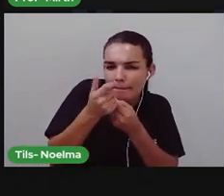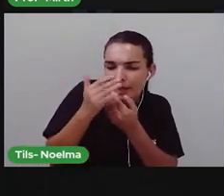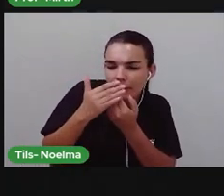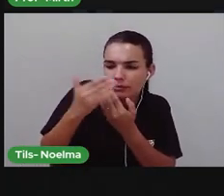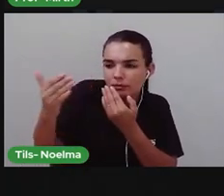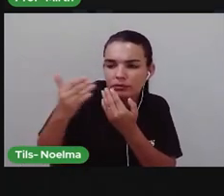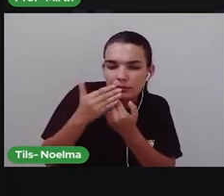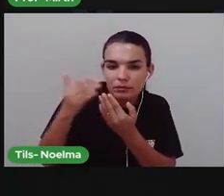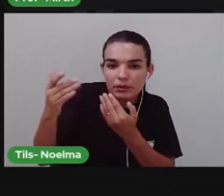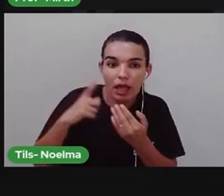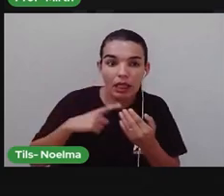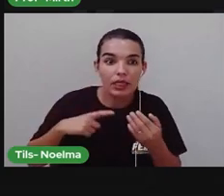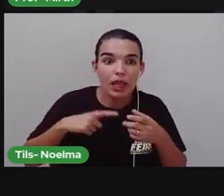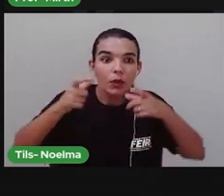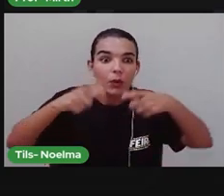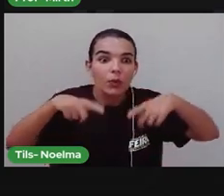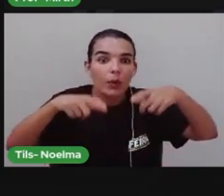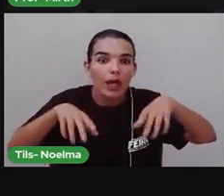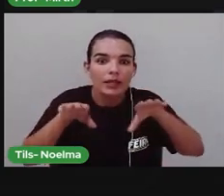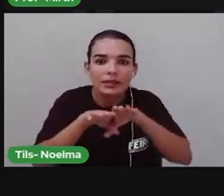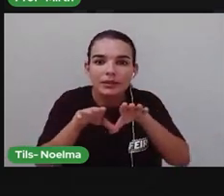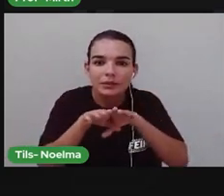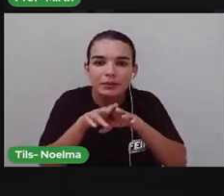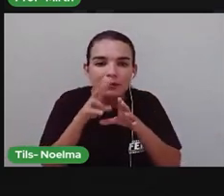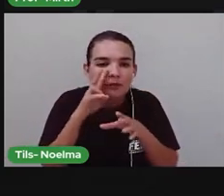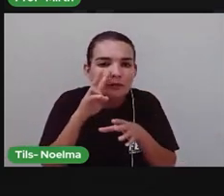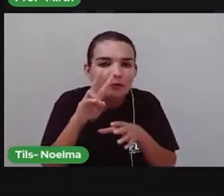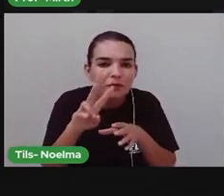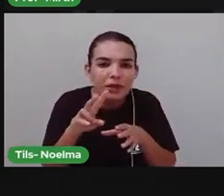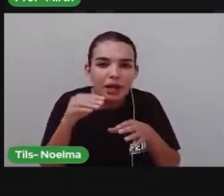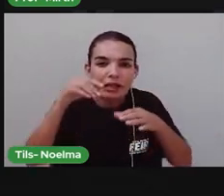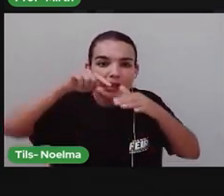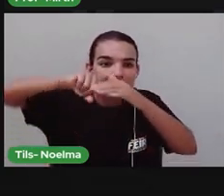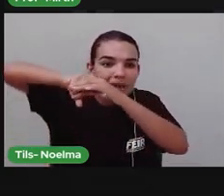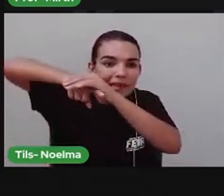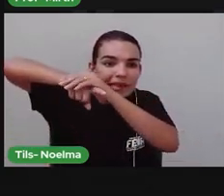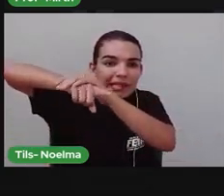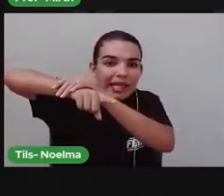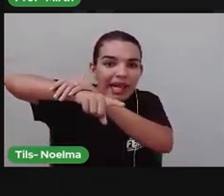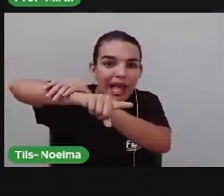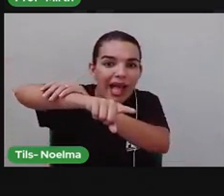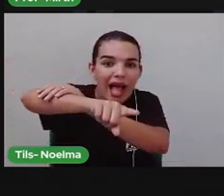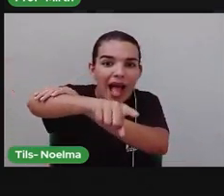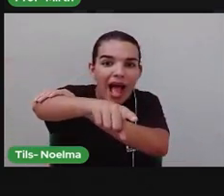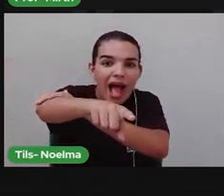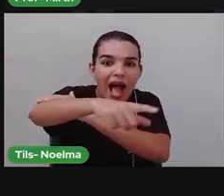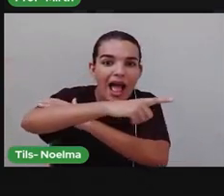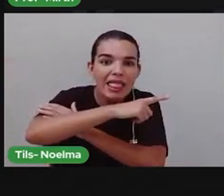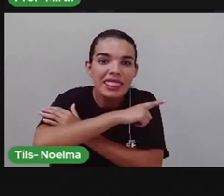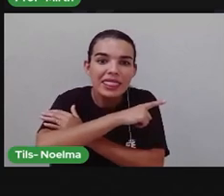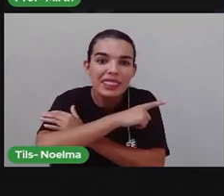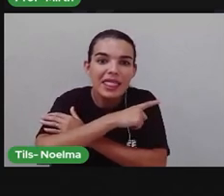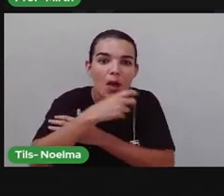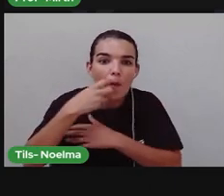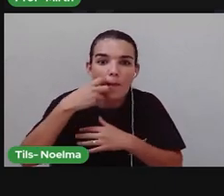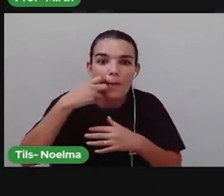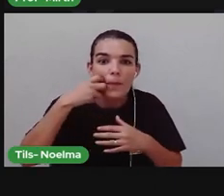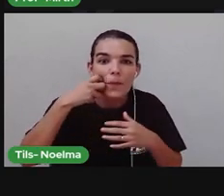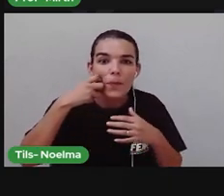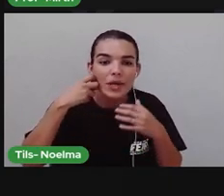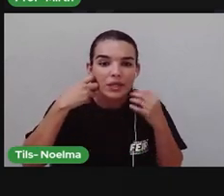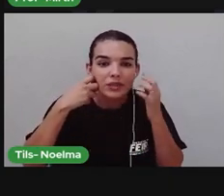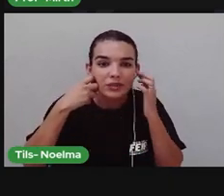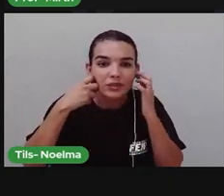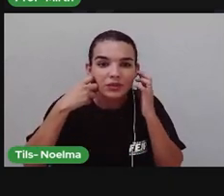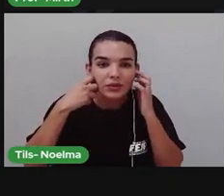Espetacular Um lugar Onde dentro De toda pedra Tem um peixe Fossilizado Nós estamos aqui Na lama